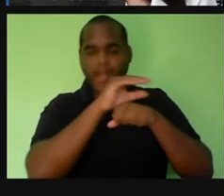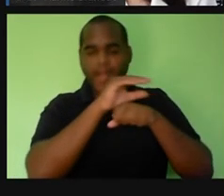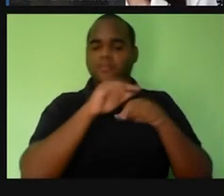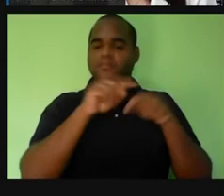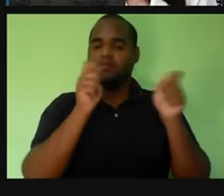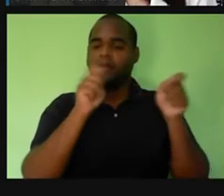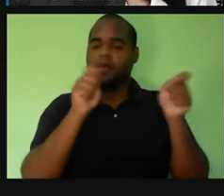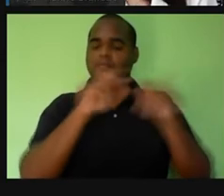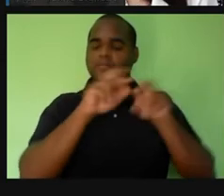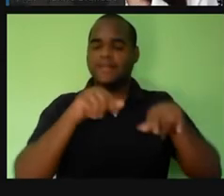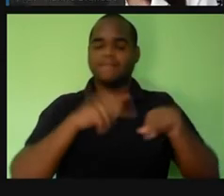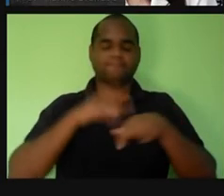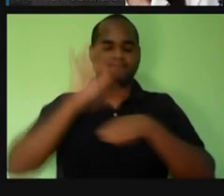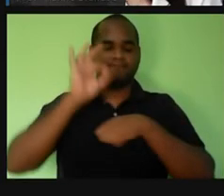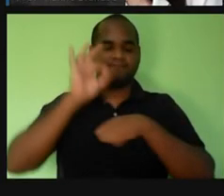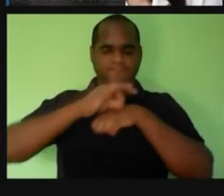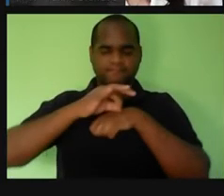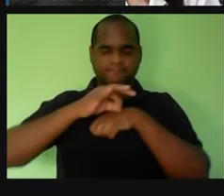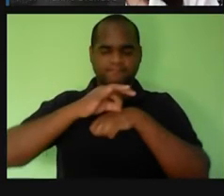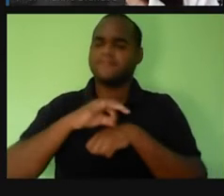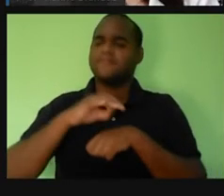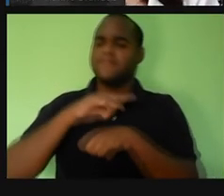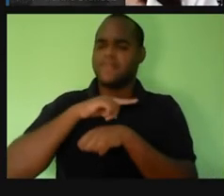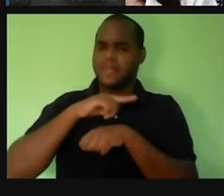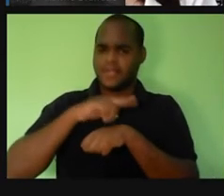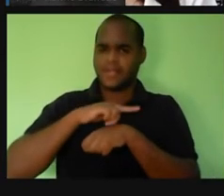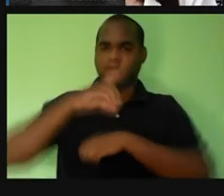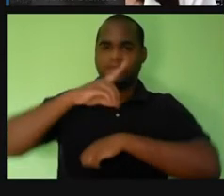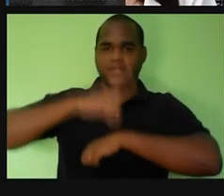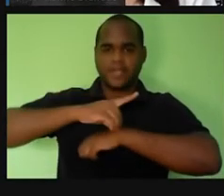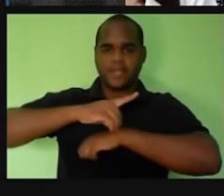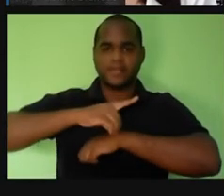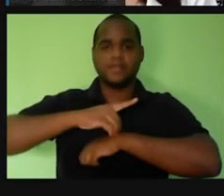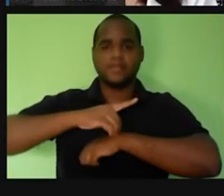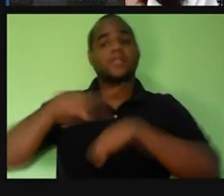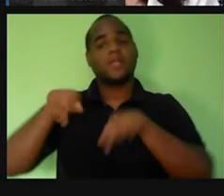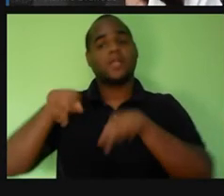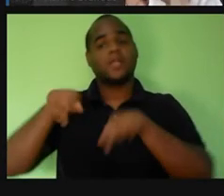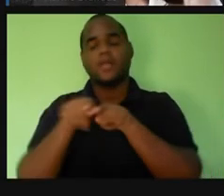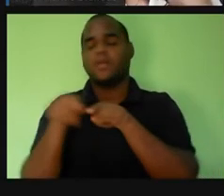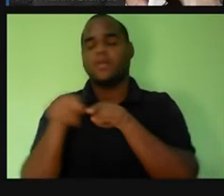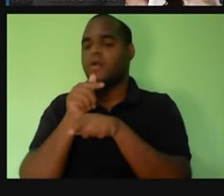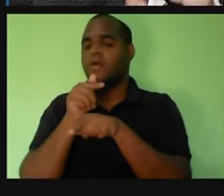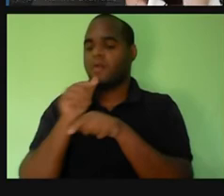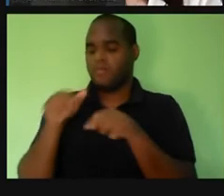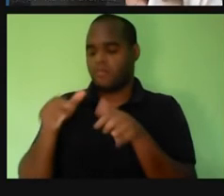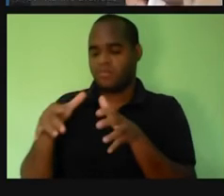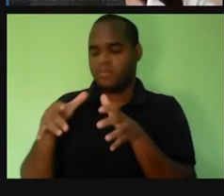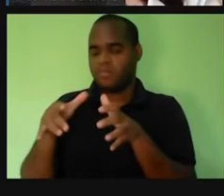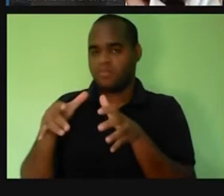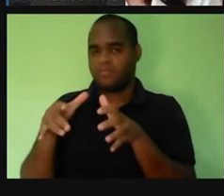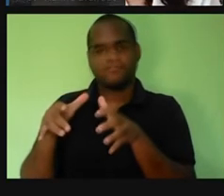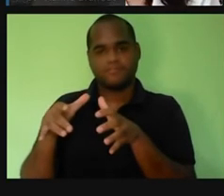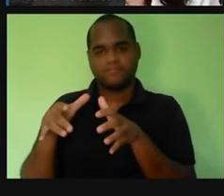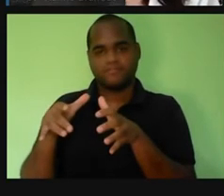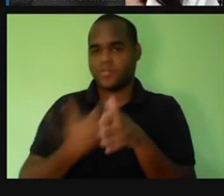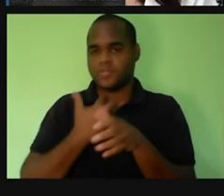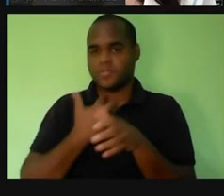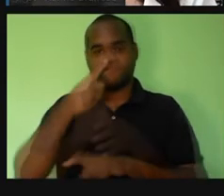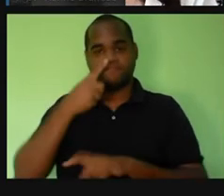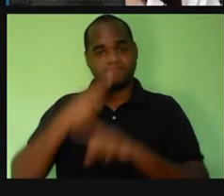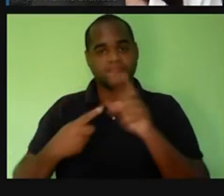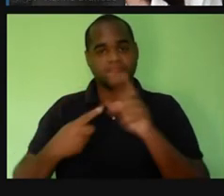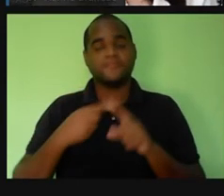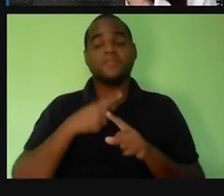Bengue, os processos de a gente não deixar a água parada em casa, né? Então, tudo isso foi percebido.